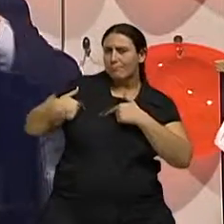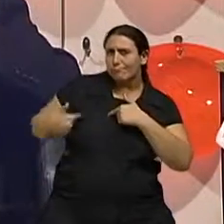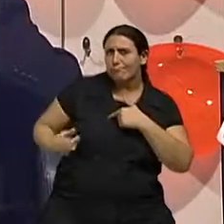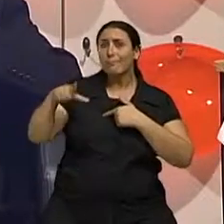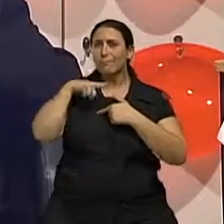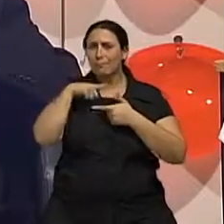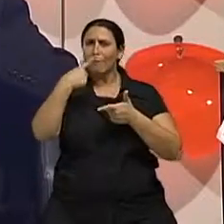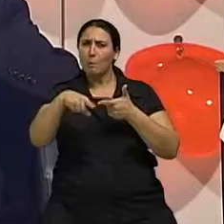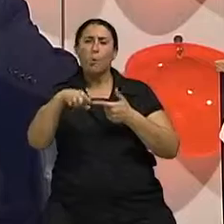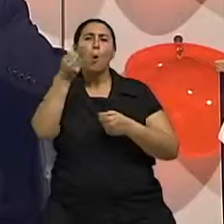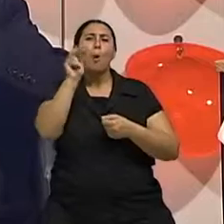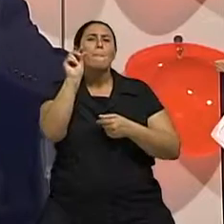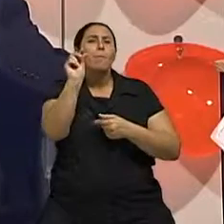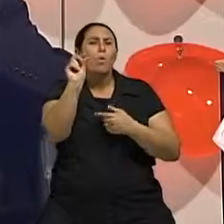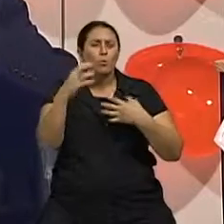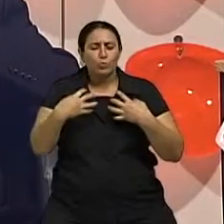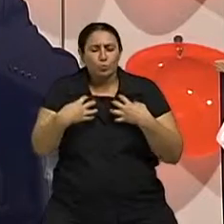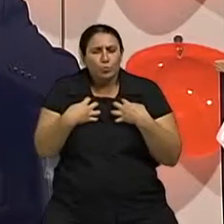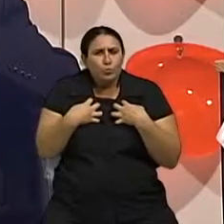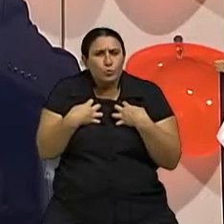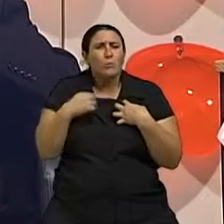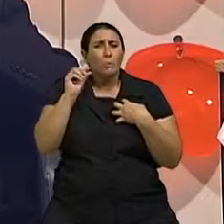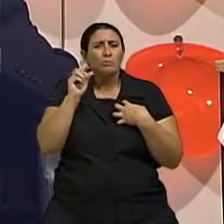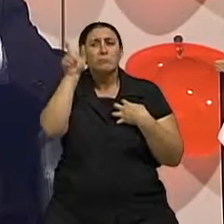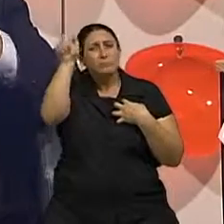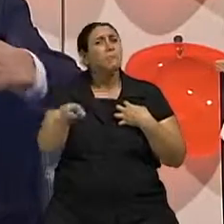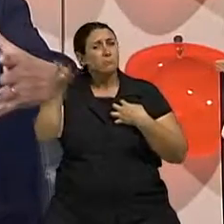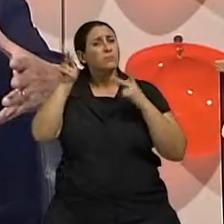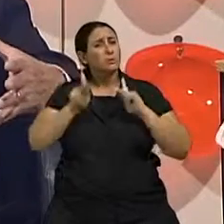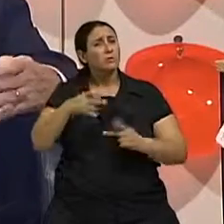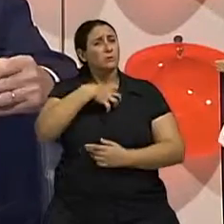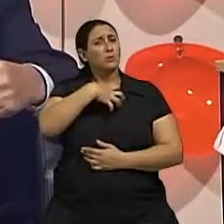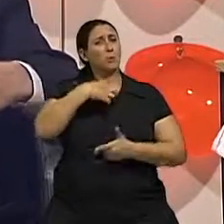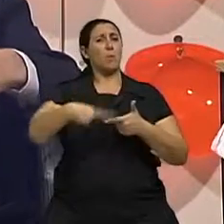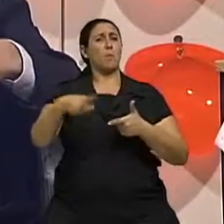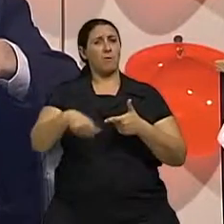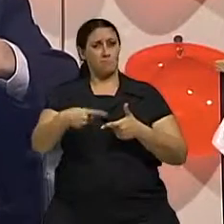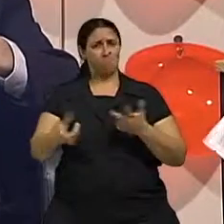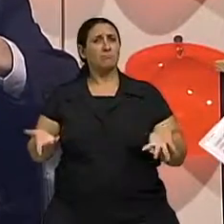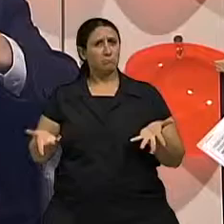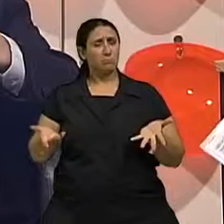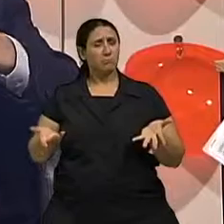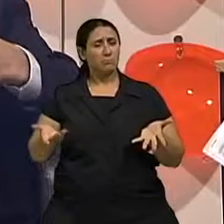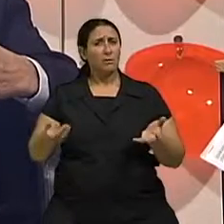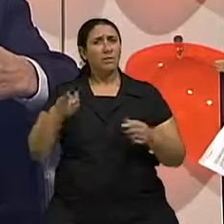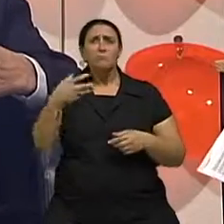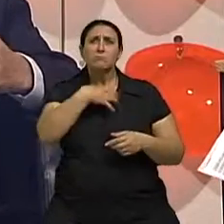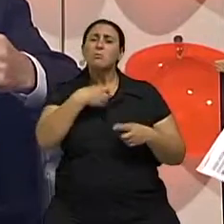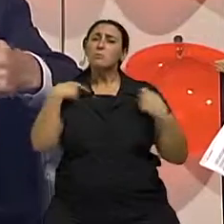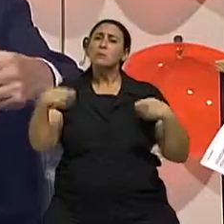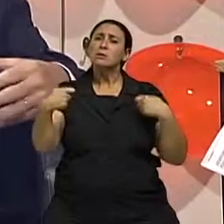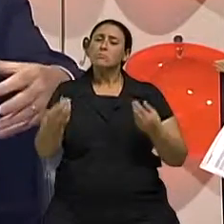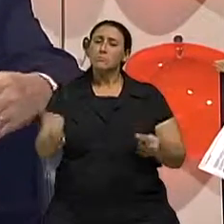ter pouca mama, aquilo ali para ela, para a pessoa, é um problema muito sério. Aquilo ali se torna um problema reparador,